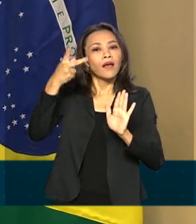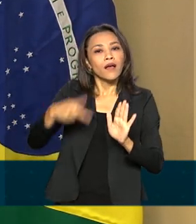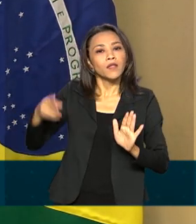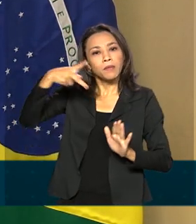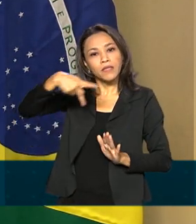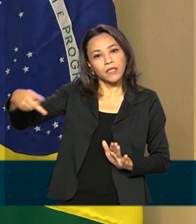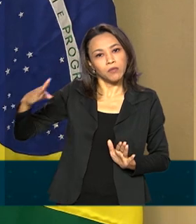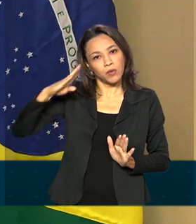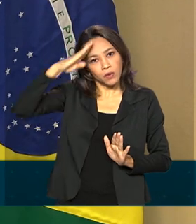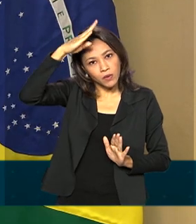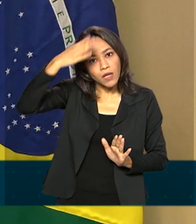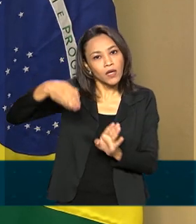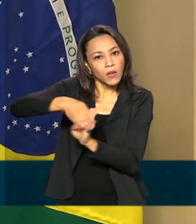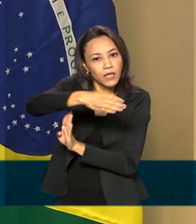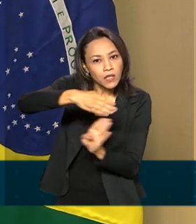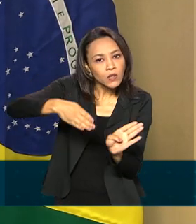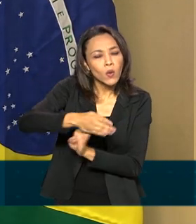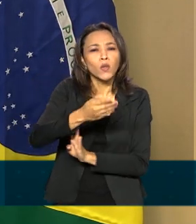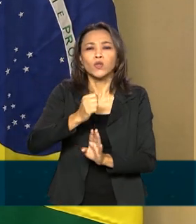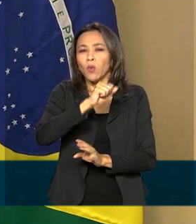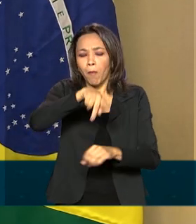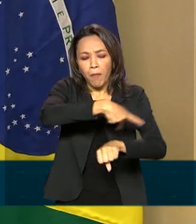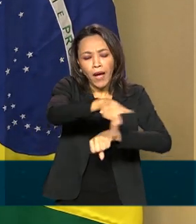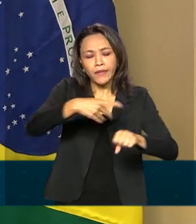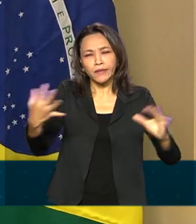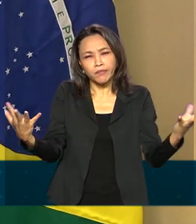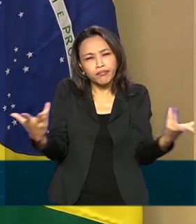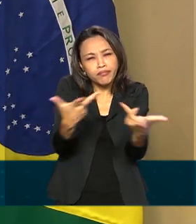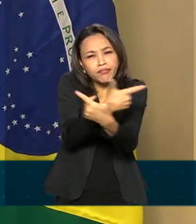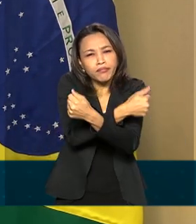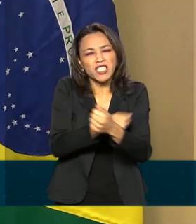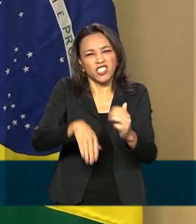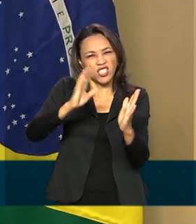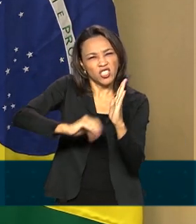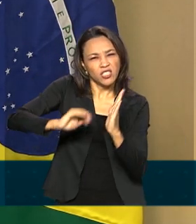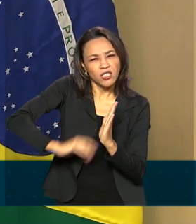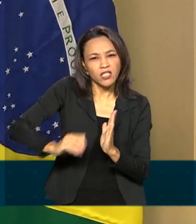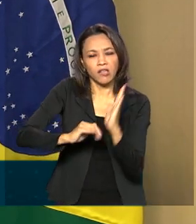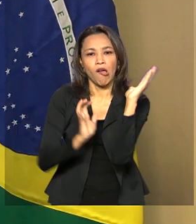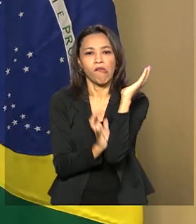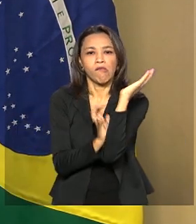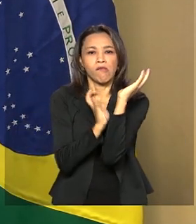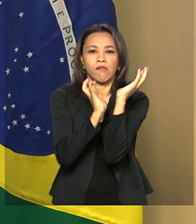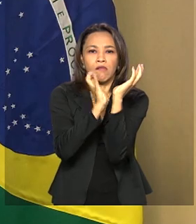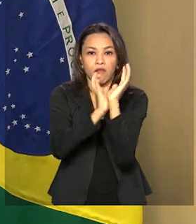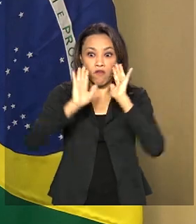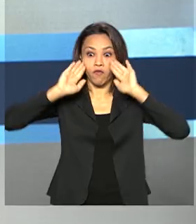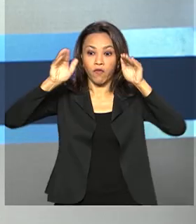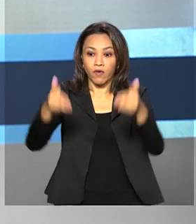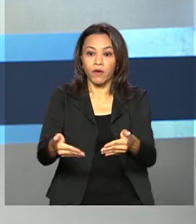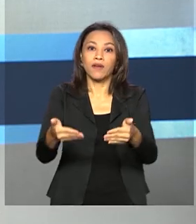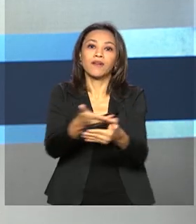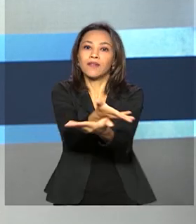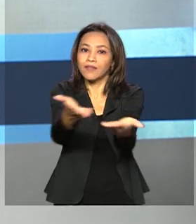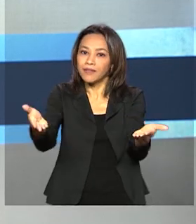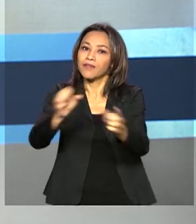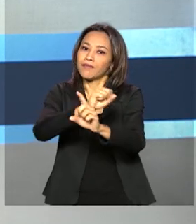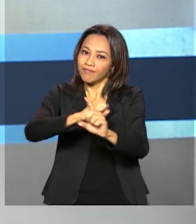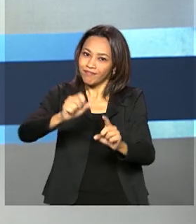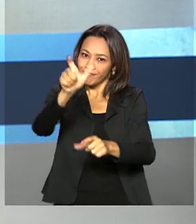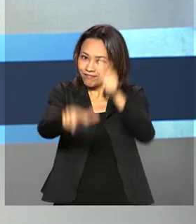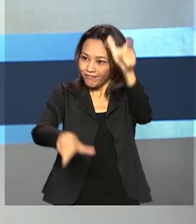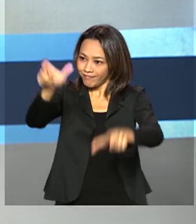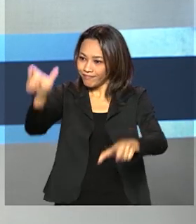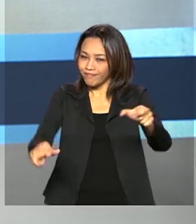termos um país com mais eficiência, desburocratizado e voltado para as necessidades do cidadão. E